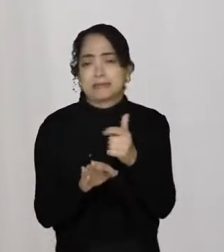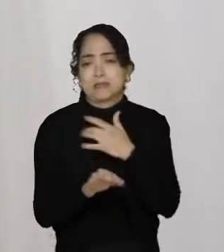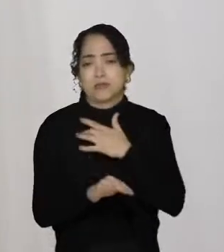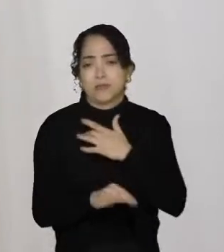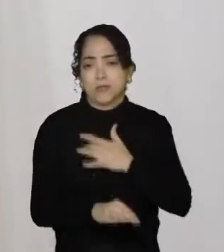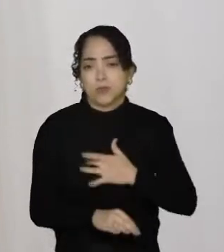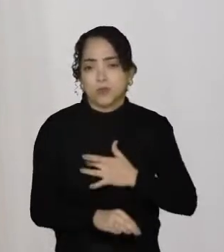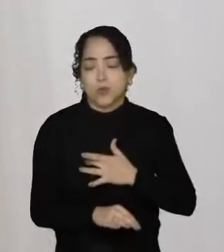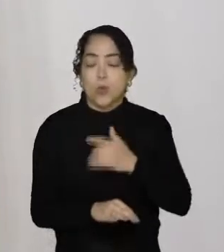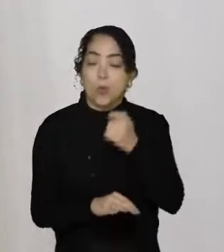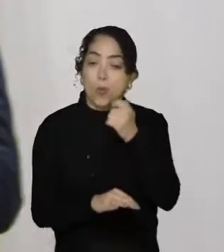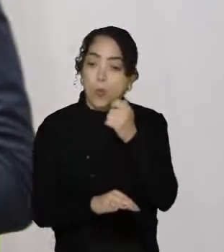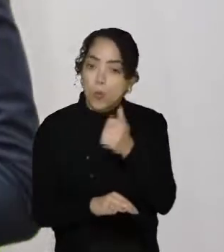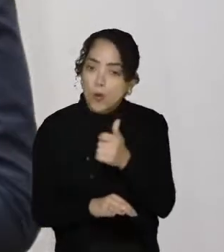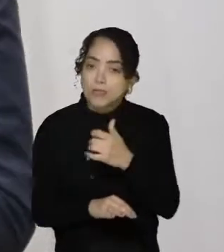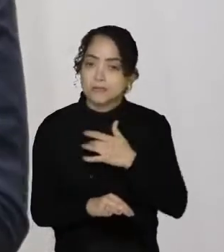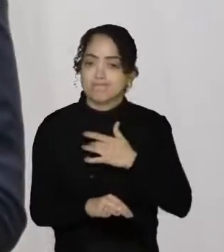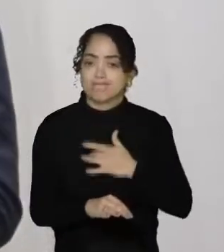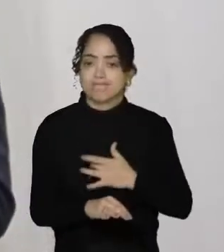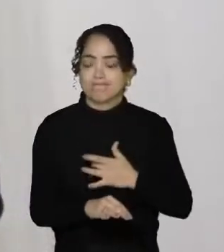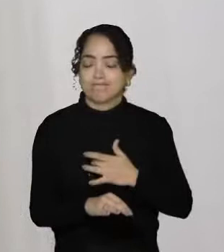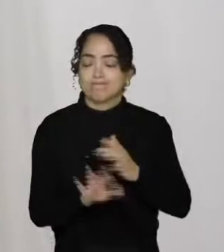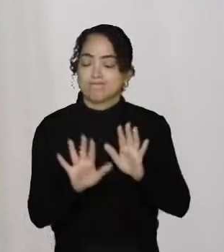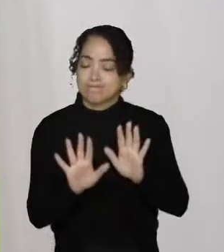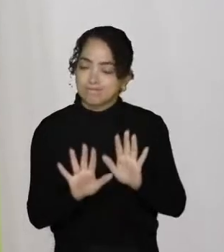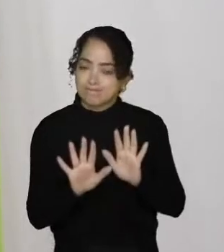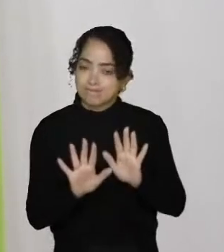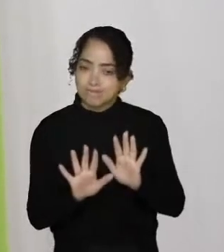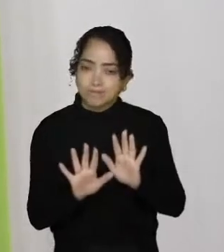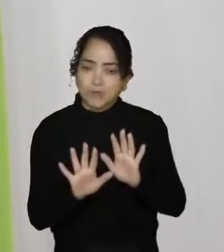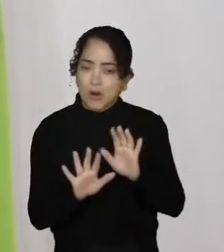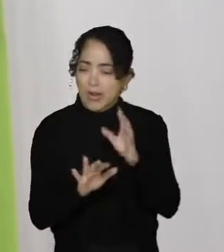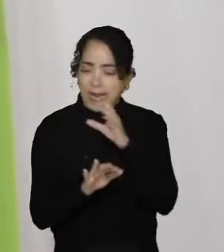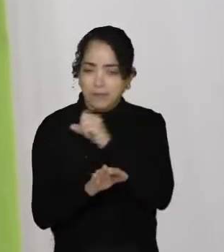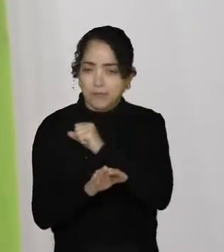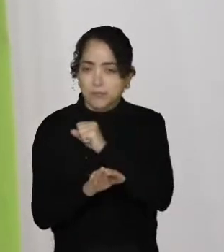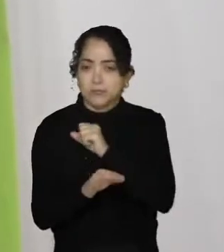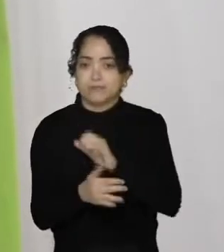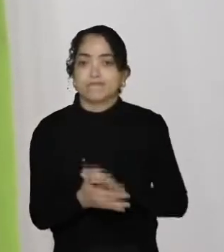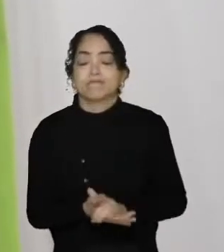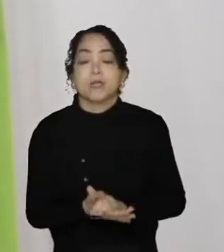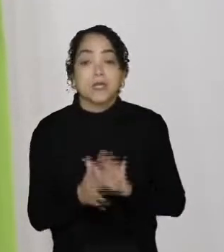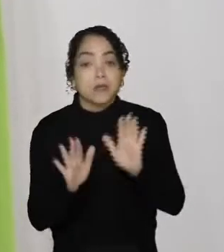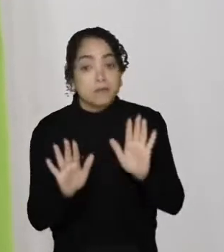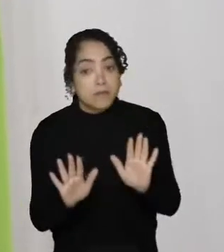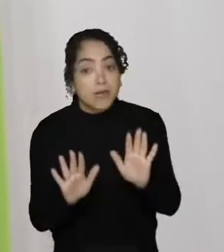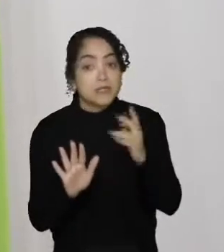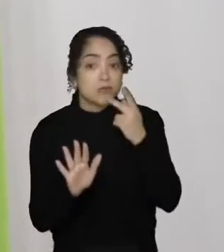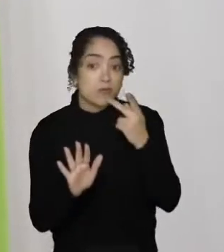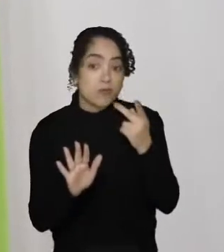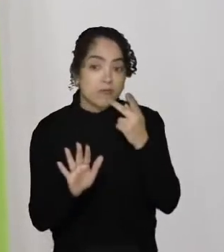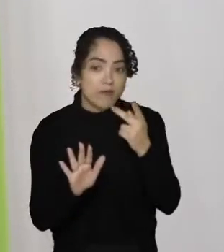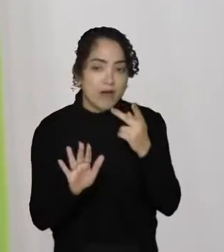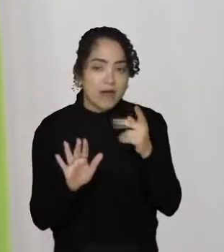Foi quase, quase fiquei com pena. Mas foi só por cinco segundos. Mas como diz o ditado,